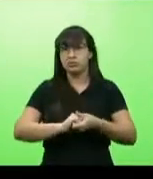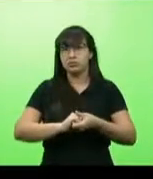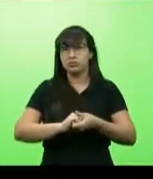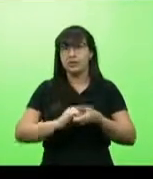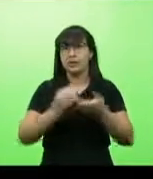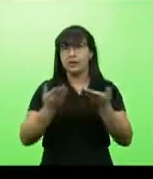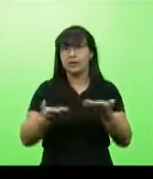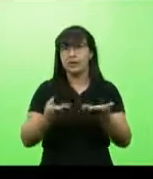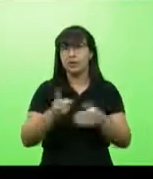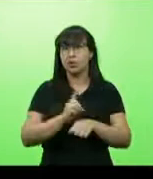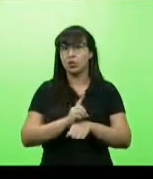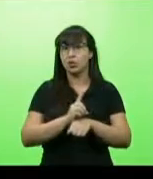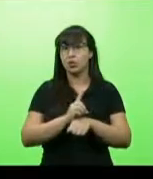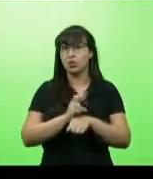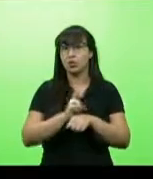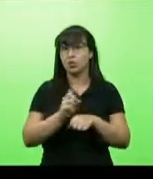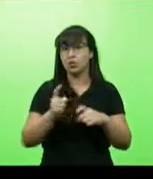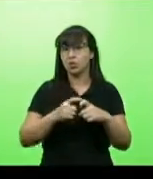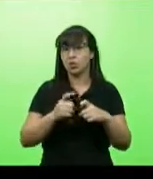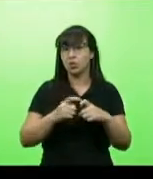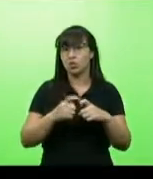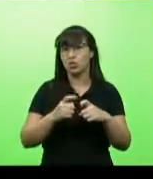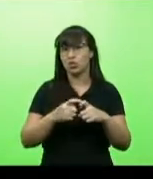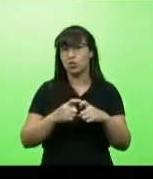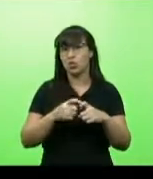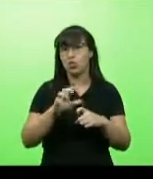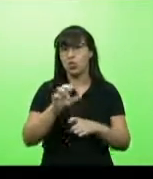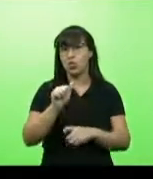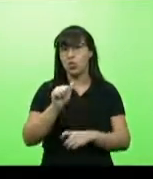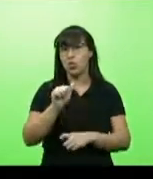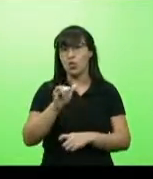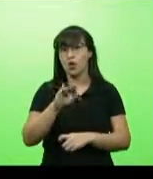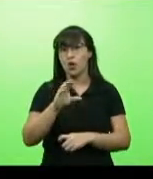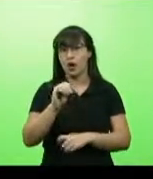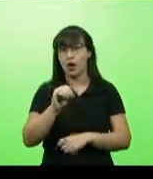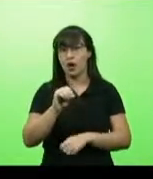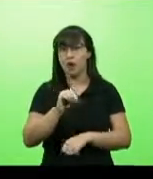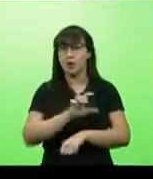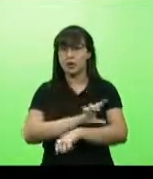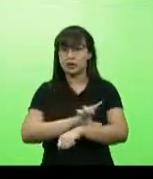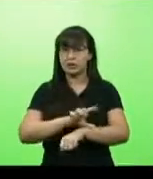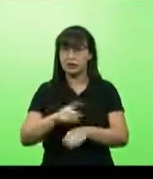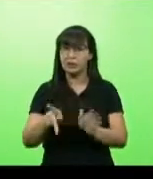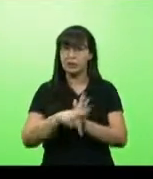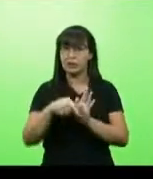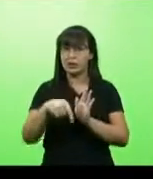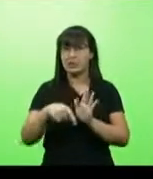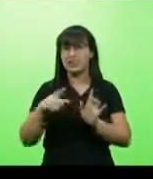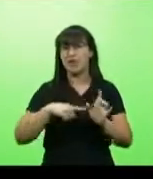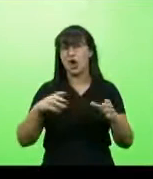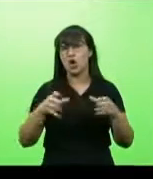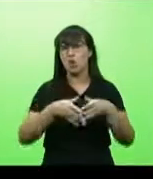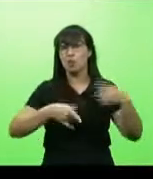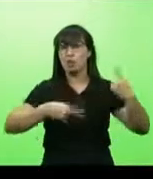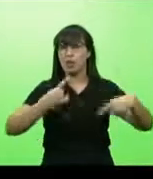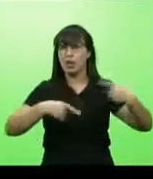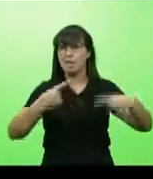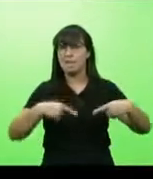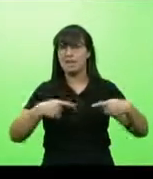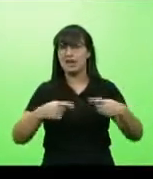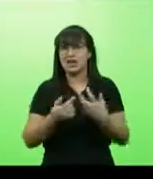doutor Caio Salvino, de Lages. Nós temos um grupo de debate com vários médicos especialistas